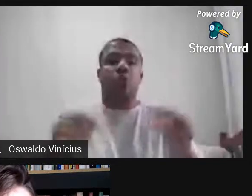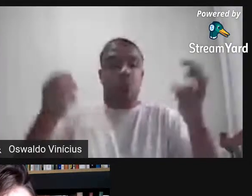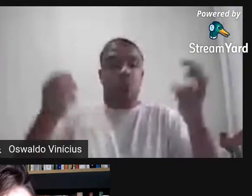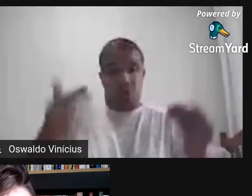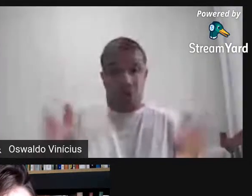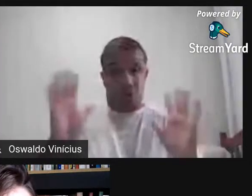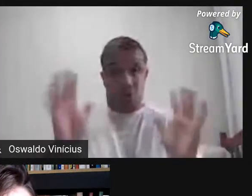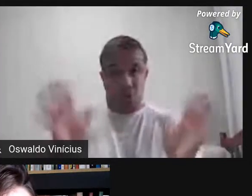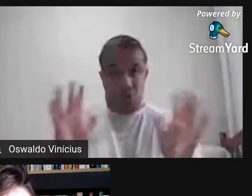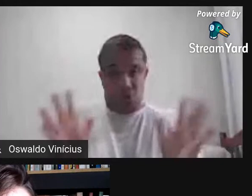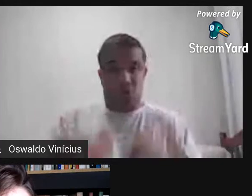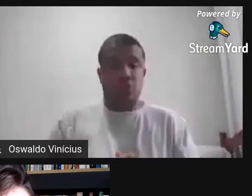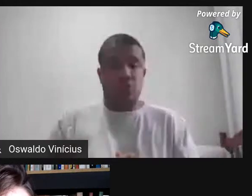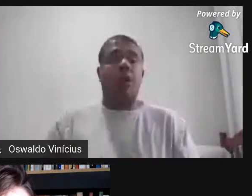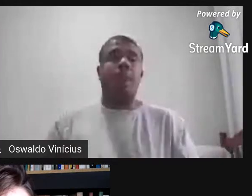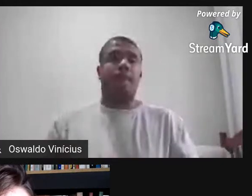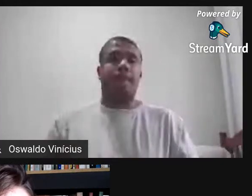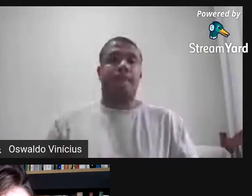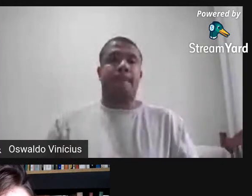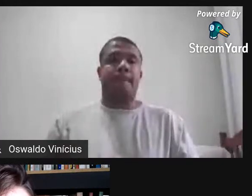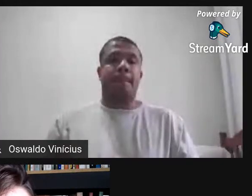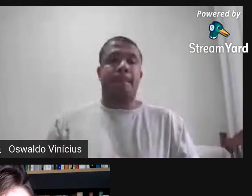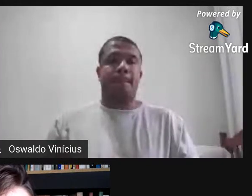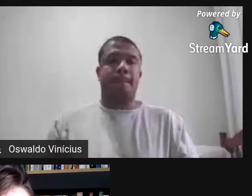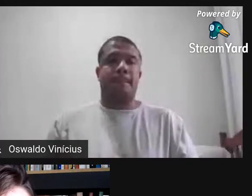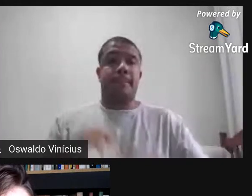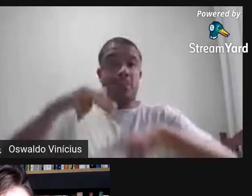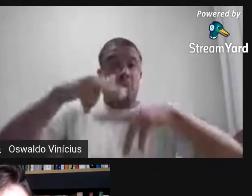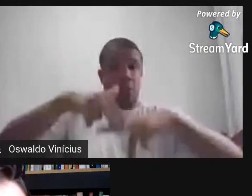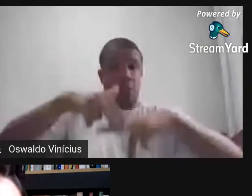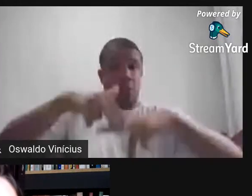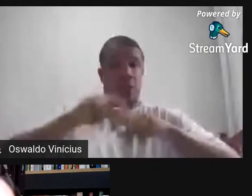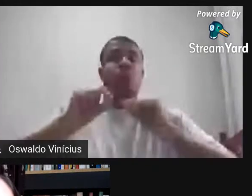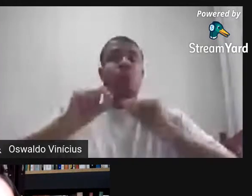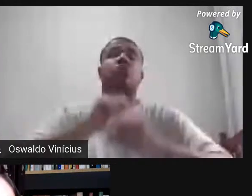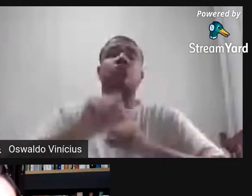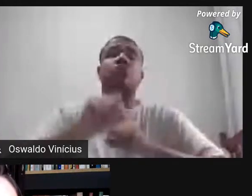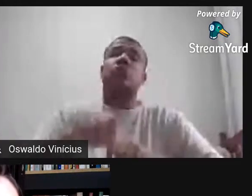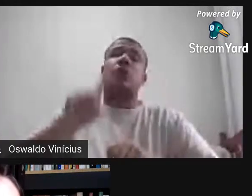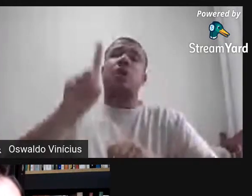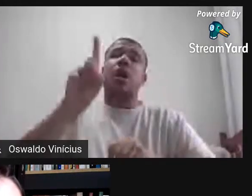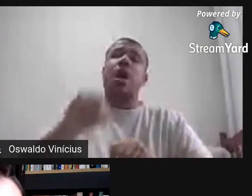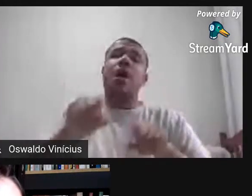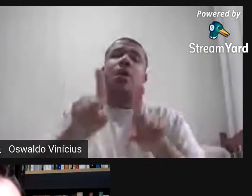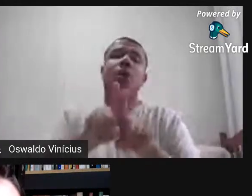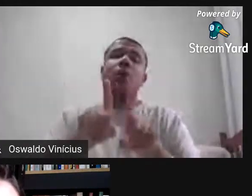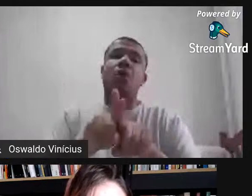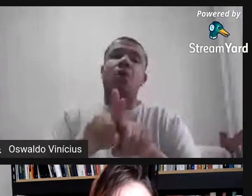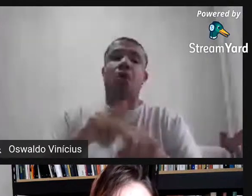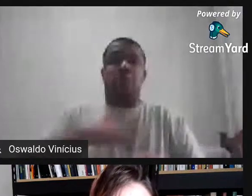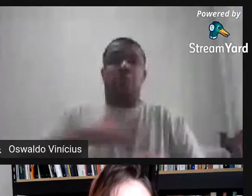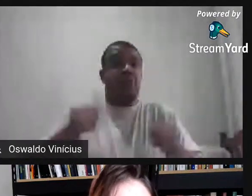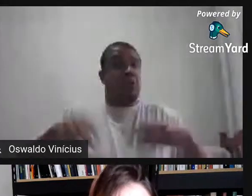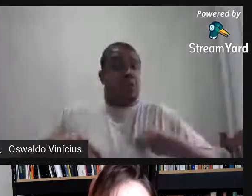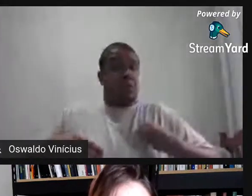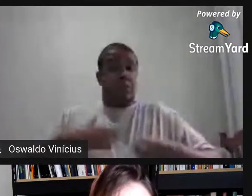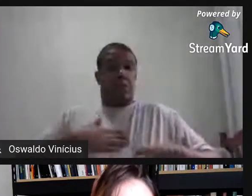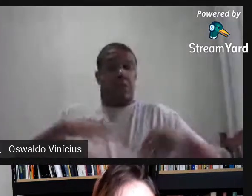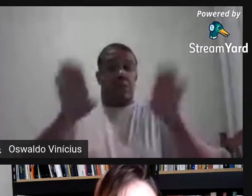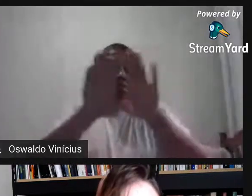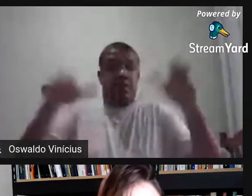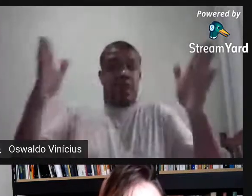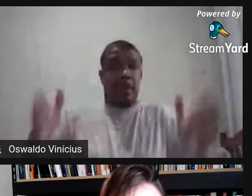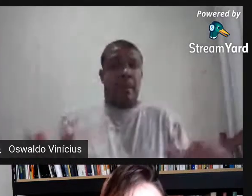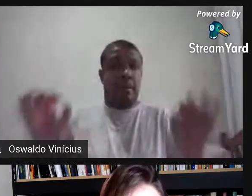né, por meio dessa agência, e também... Foi quando ele foi da minha banca. Foi nessa